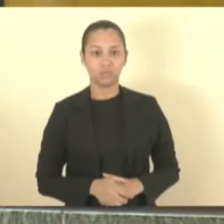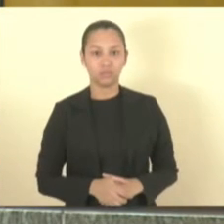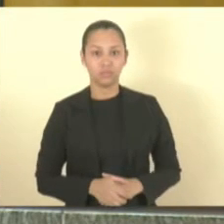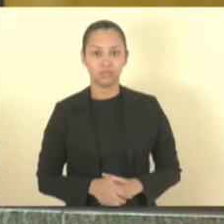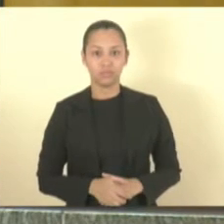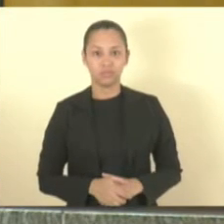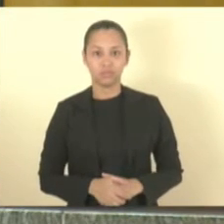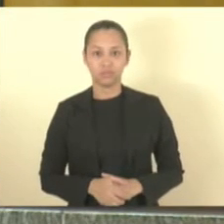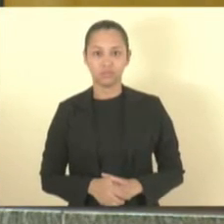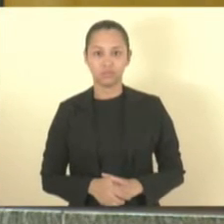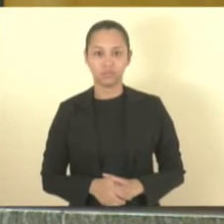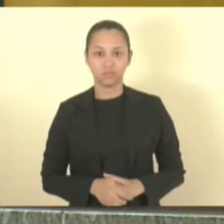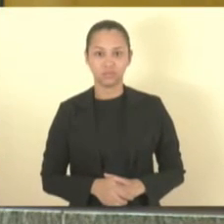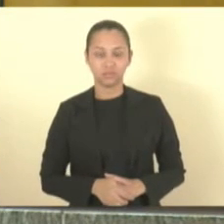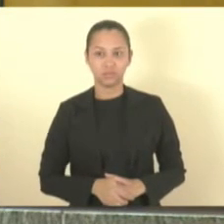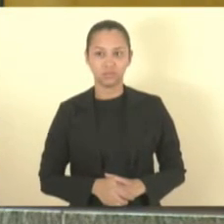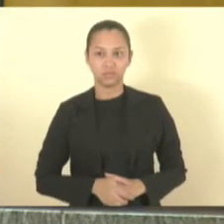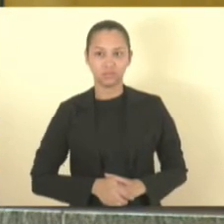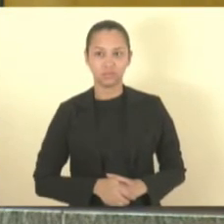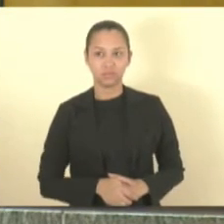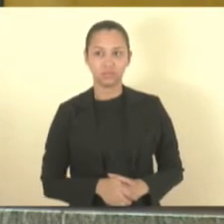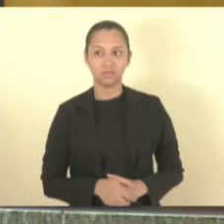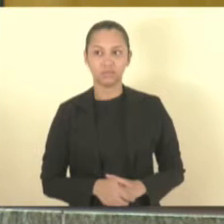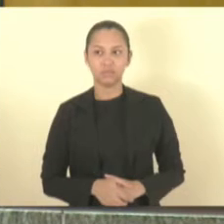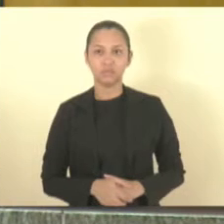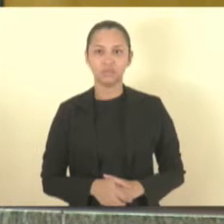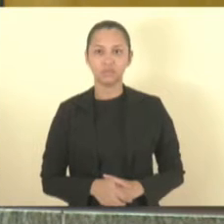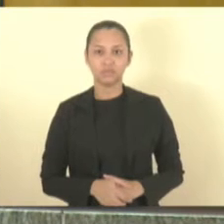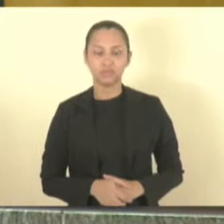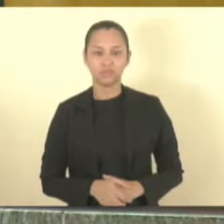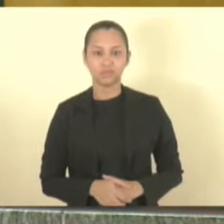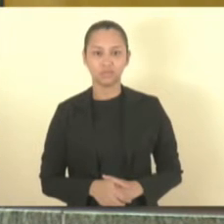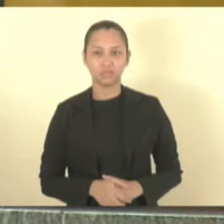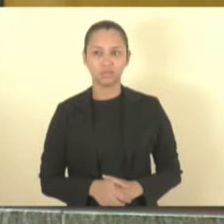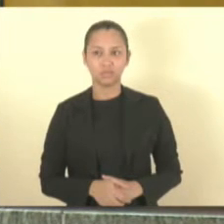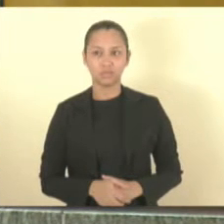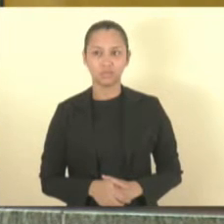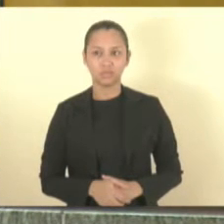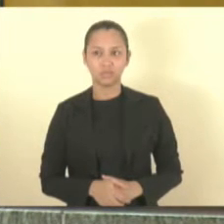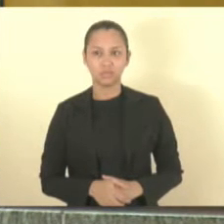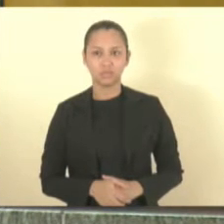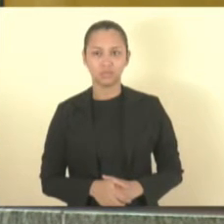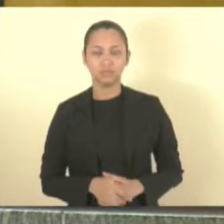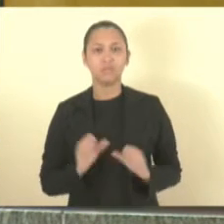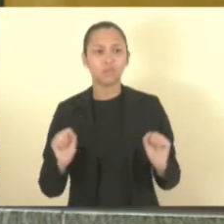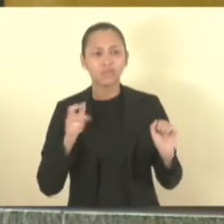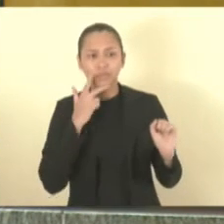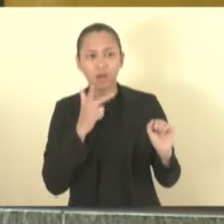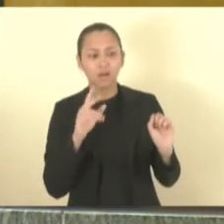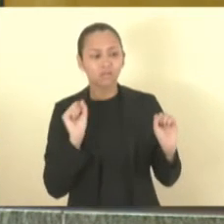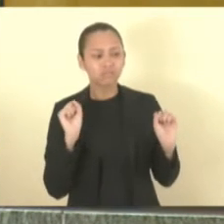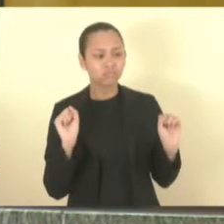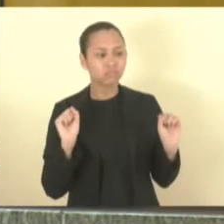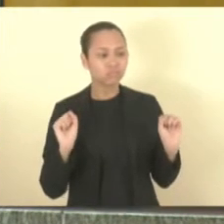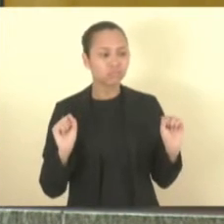Deputado Zé Preto não respondendo. Pois não, deputado Zé Preto. Previmento. Pois não, deputado Zé Preto.